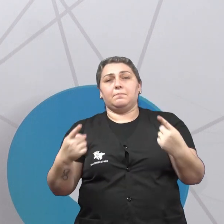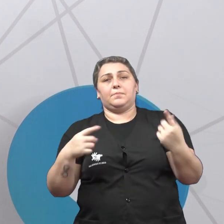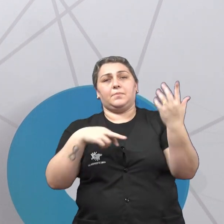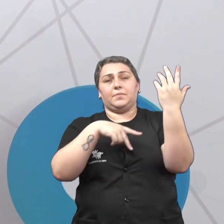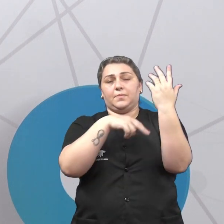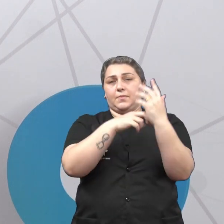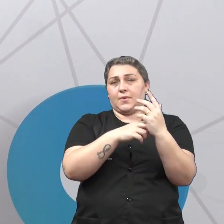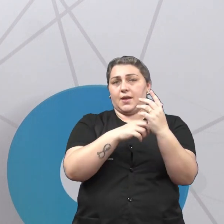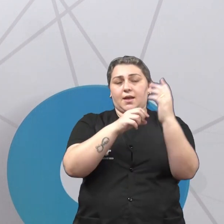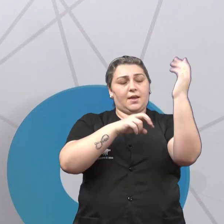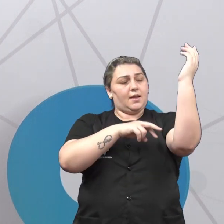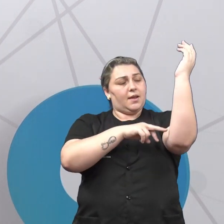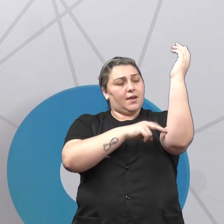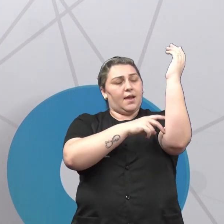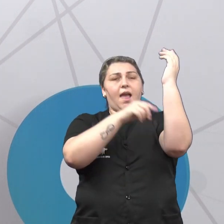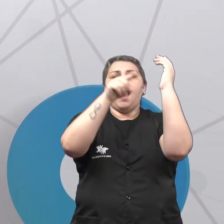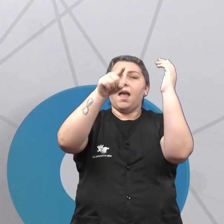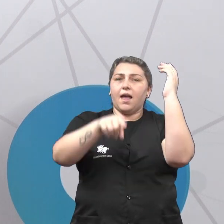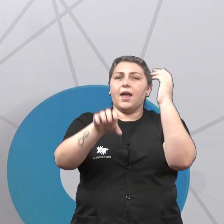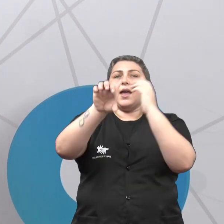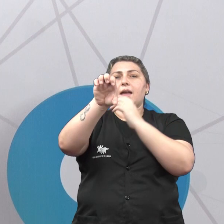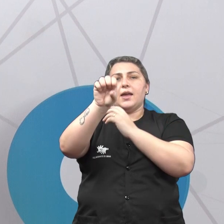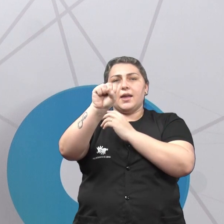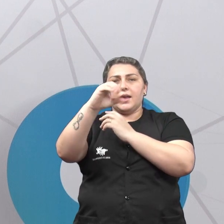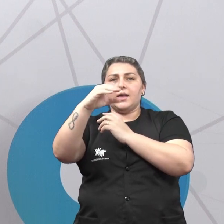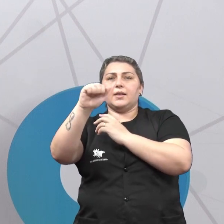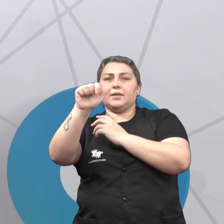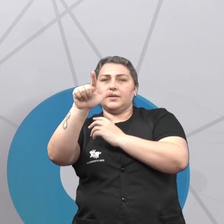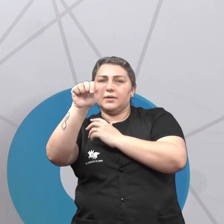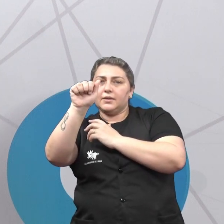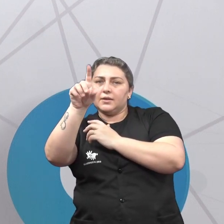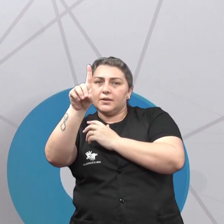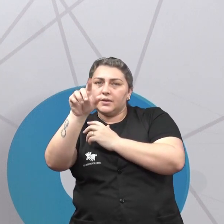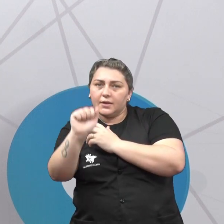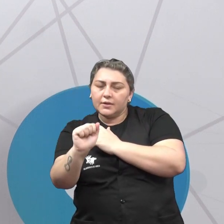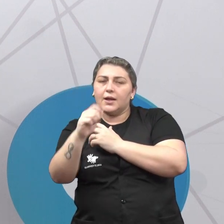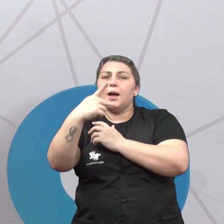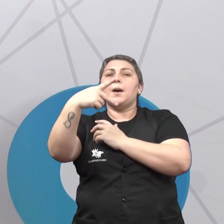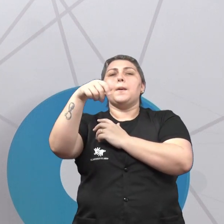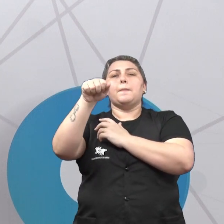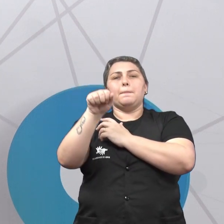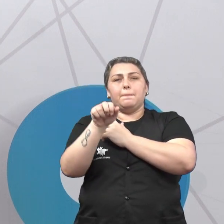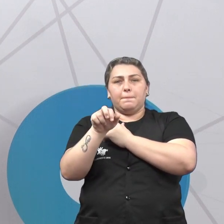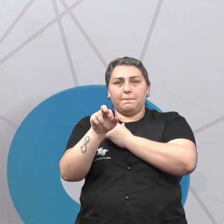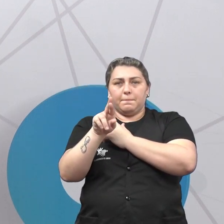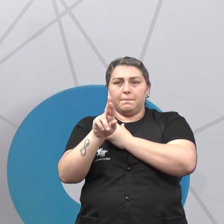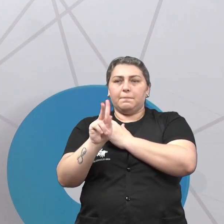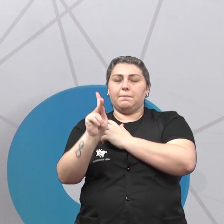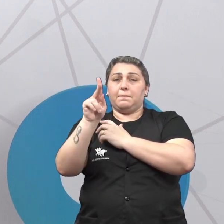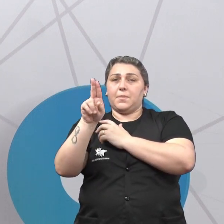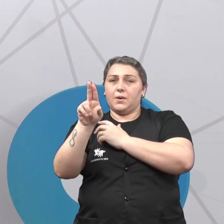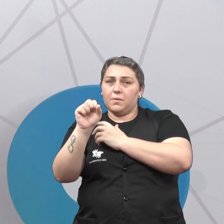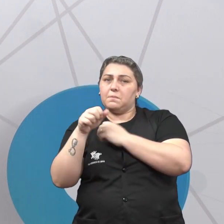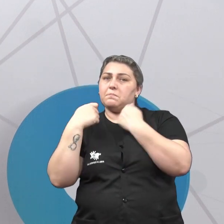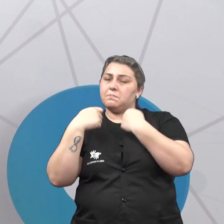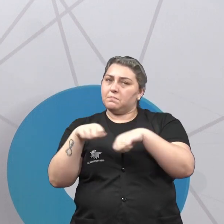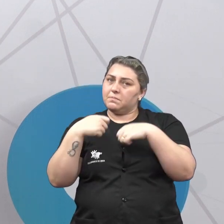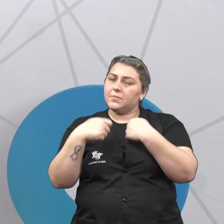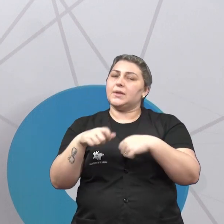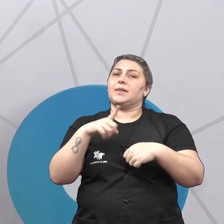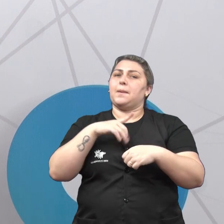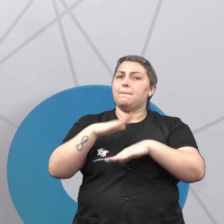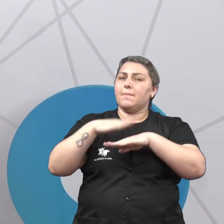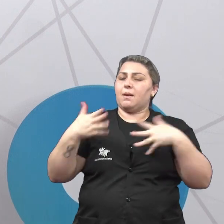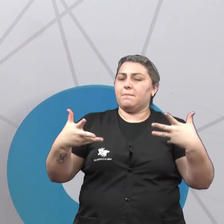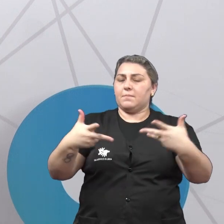subir em uma escada já é uma escalada, né? E o parkour, ele precisa que você seja um pouco mais eficiente nisso, né?